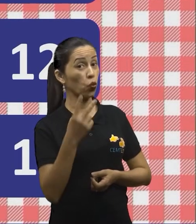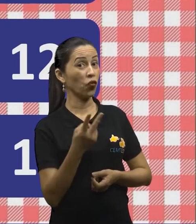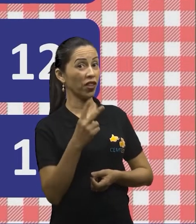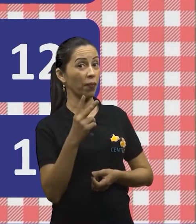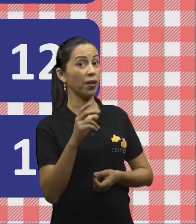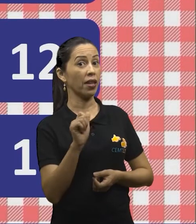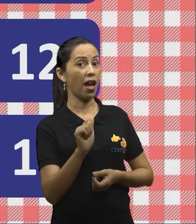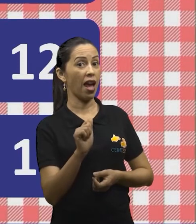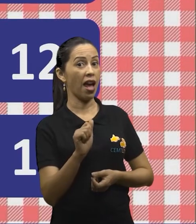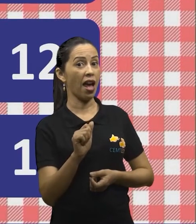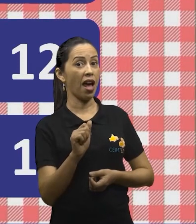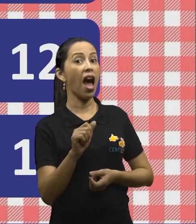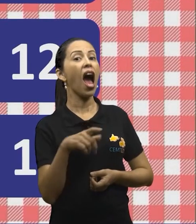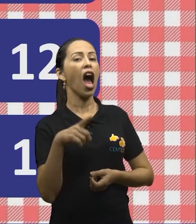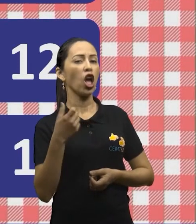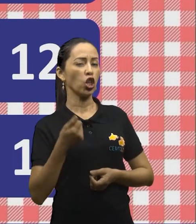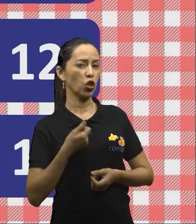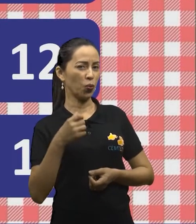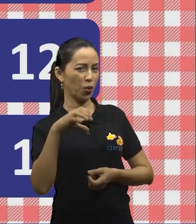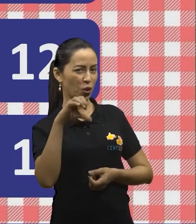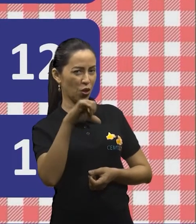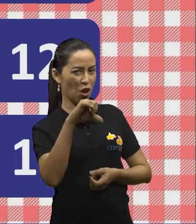Êêêêê! Mais uma vez!